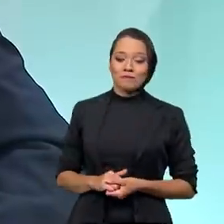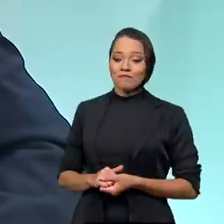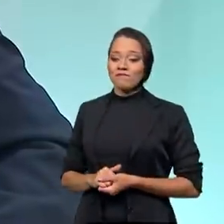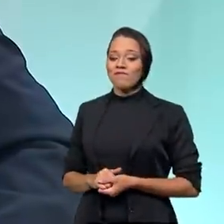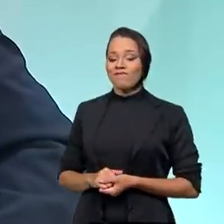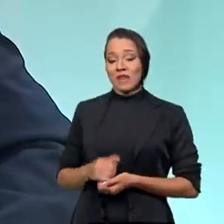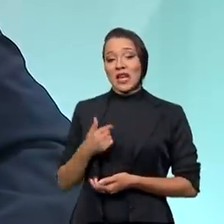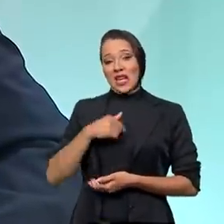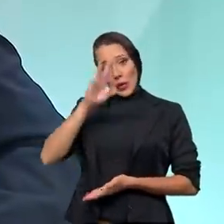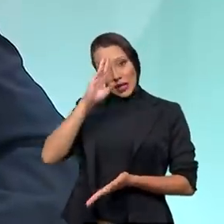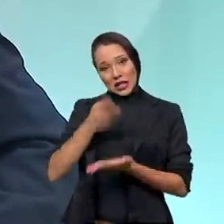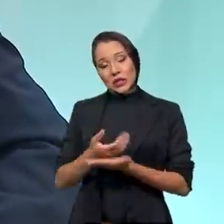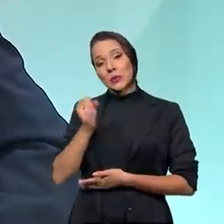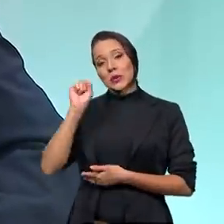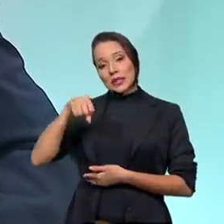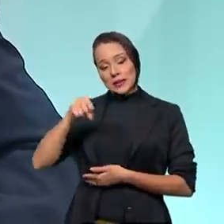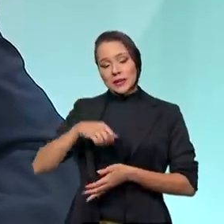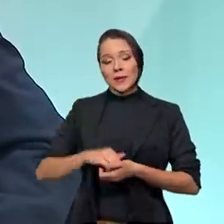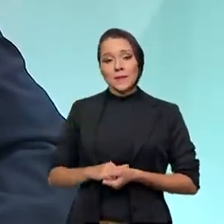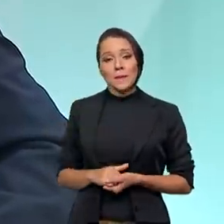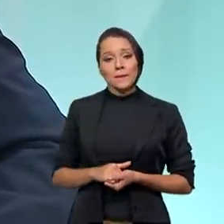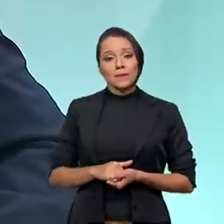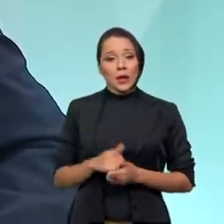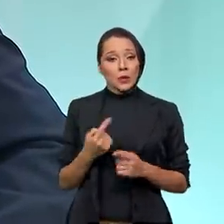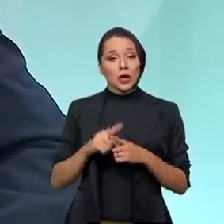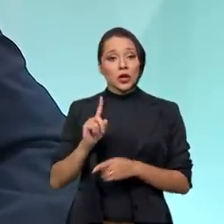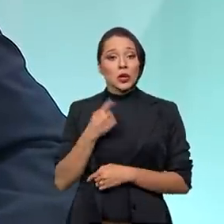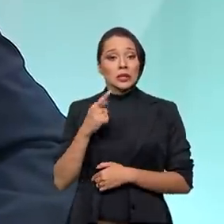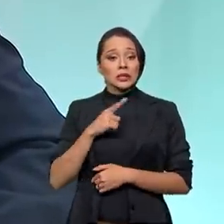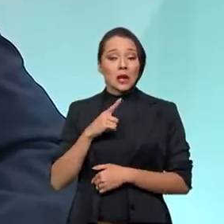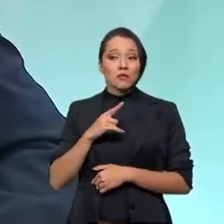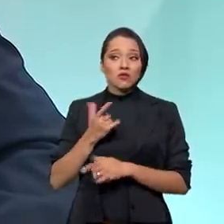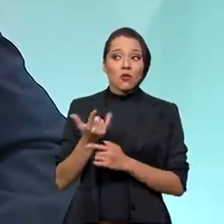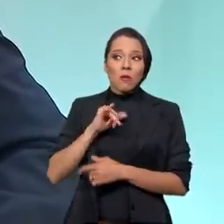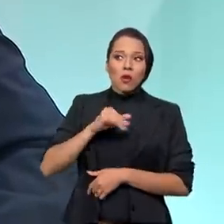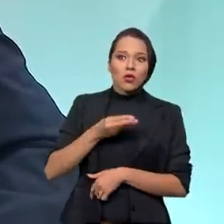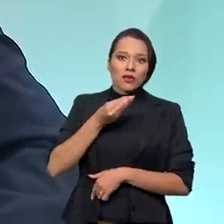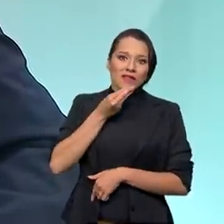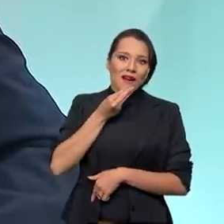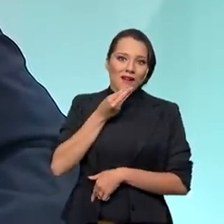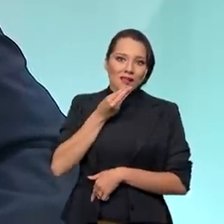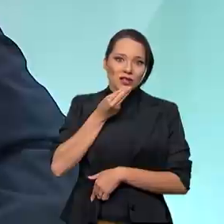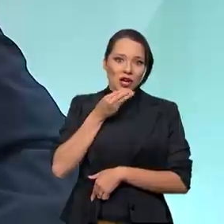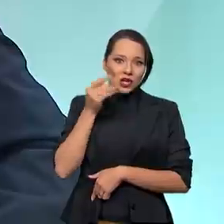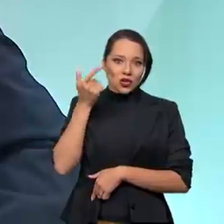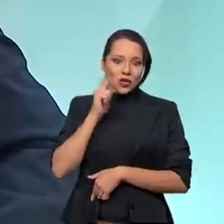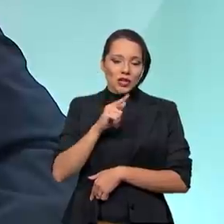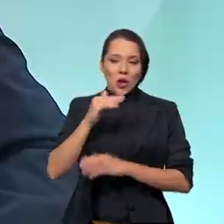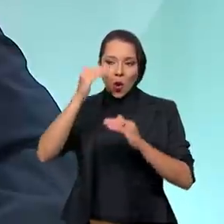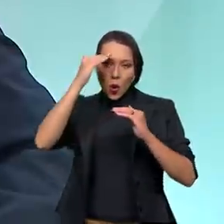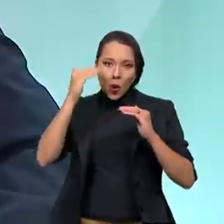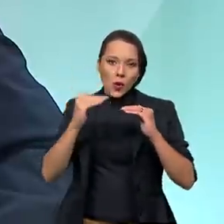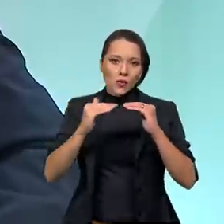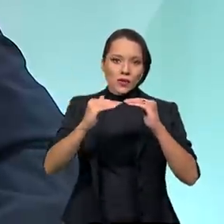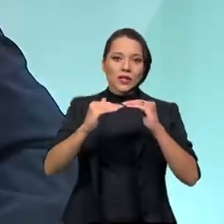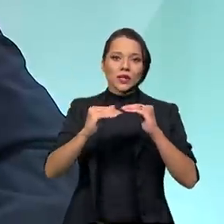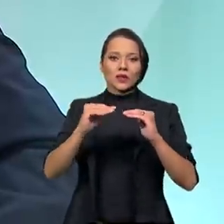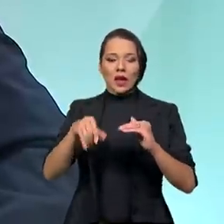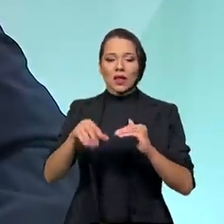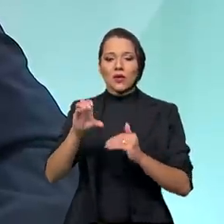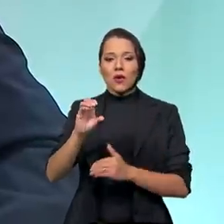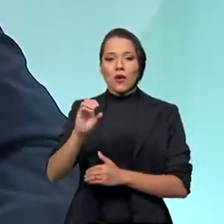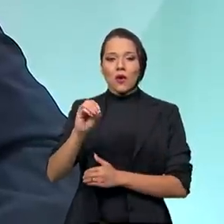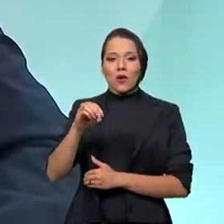acredito que sim. Eu acredito que nós temos aí uma grande oportunidade de chegar a um consenso no CONFAS.